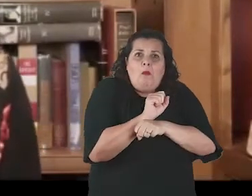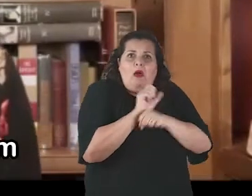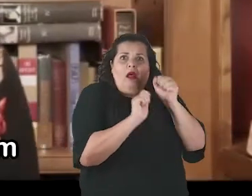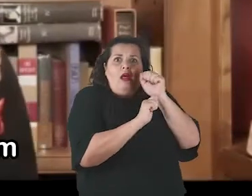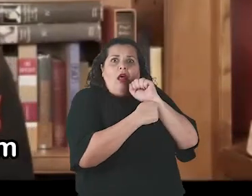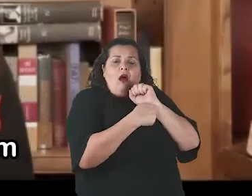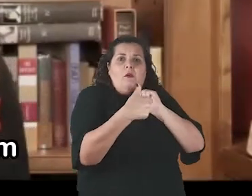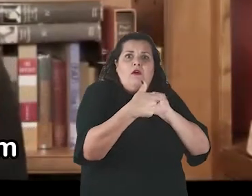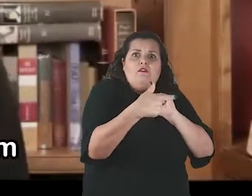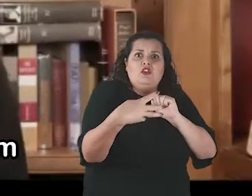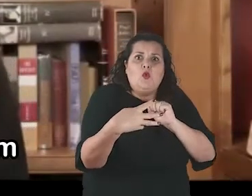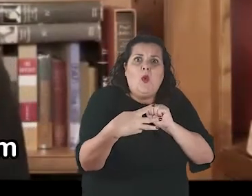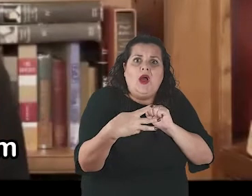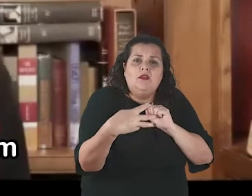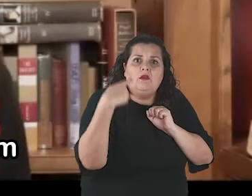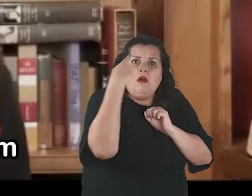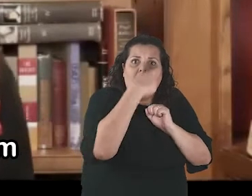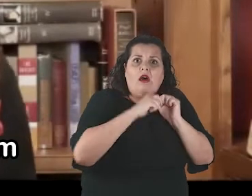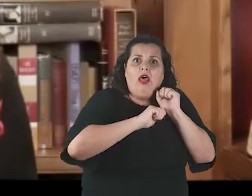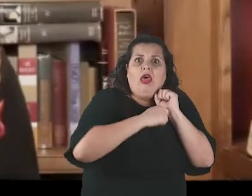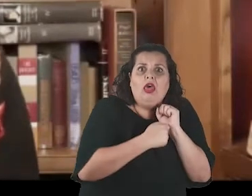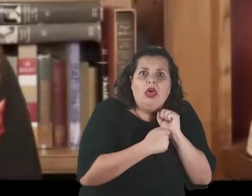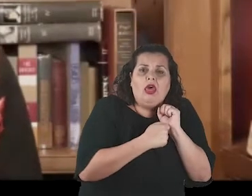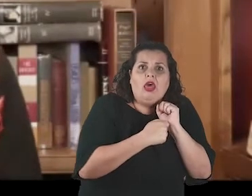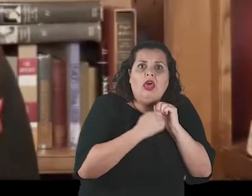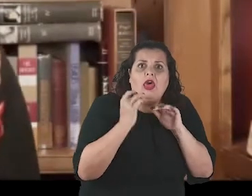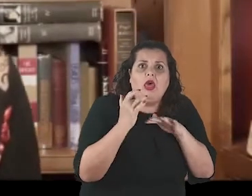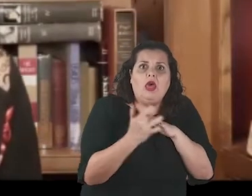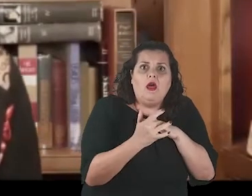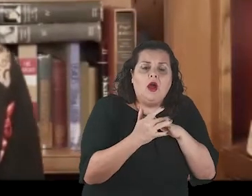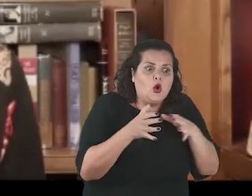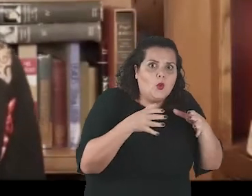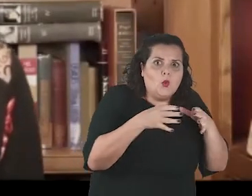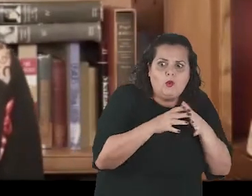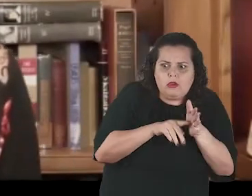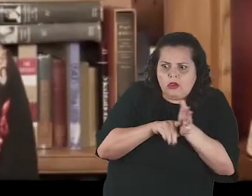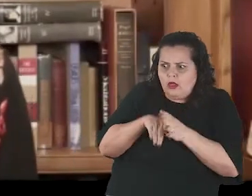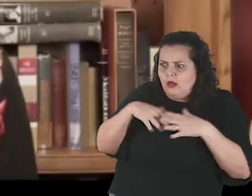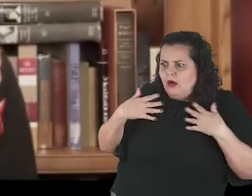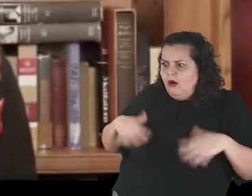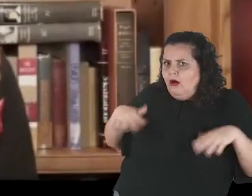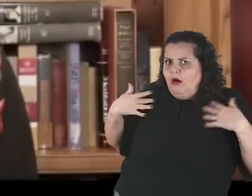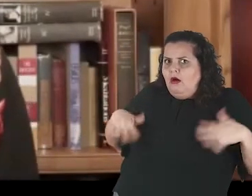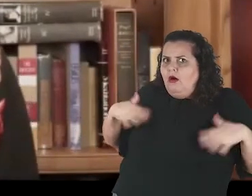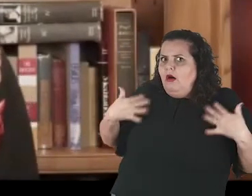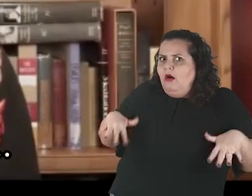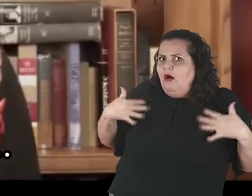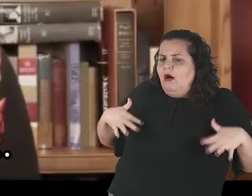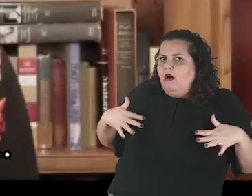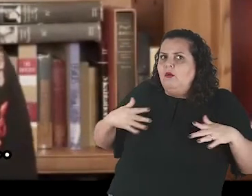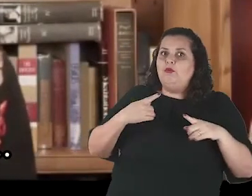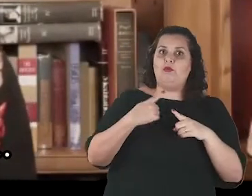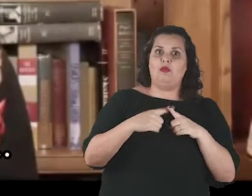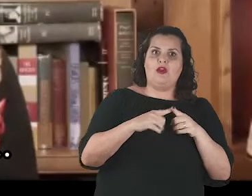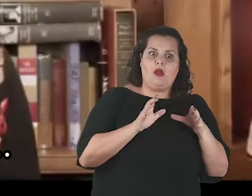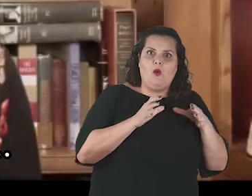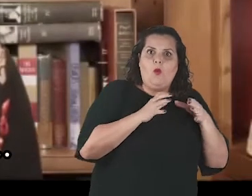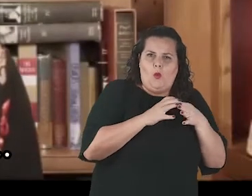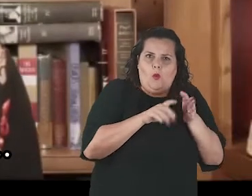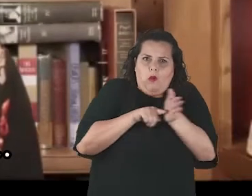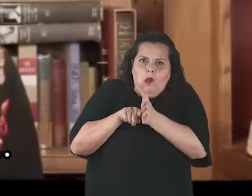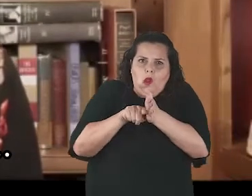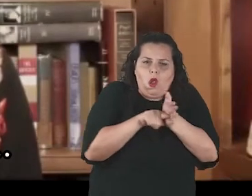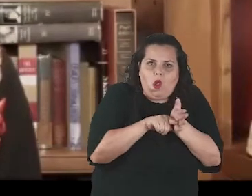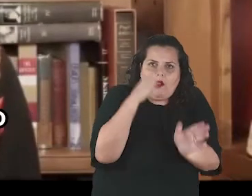conduziu o Os pesquisadores observaram que a solidão e a forte desorientação que